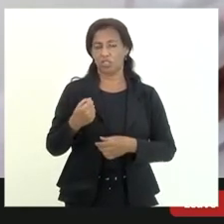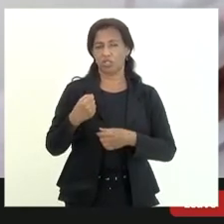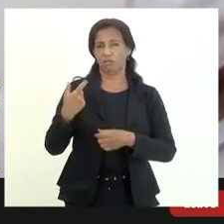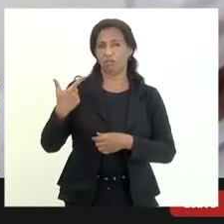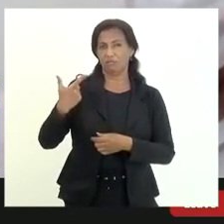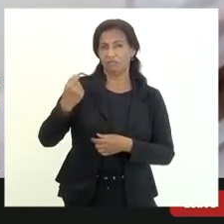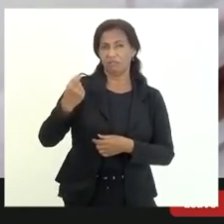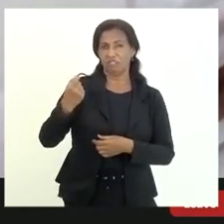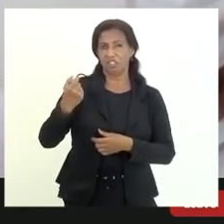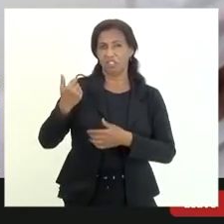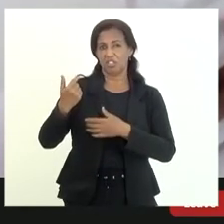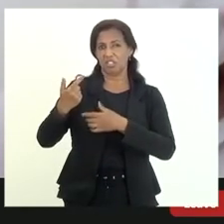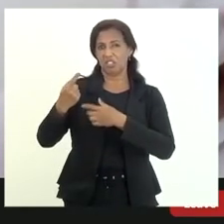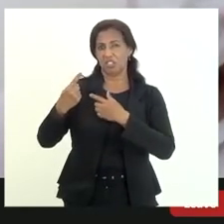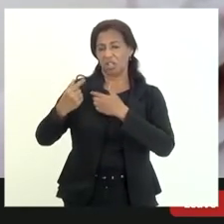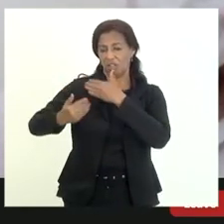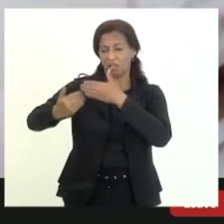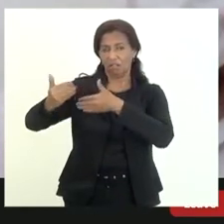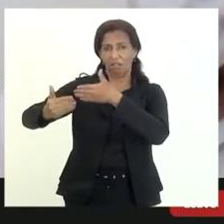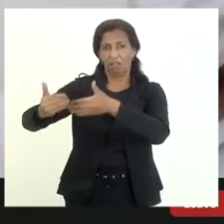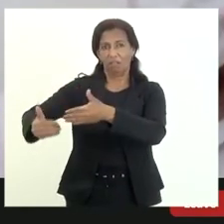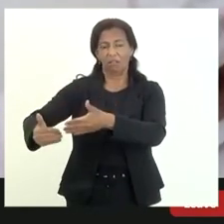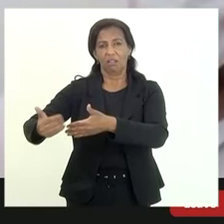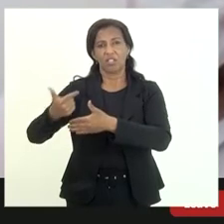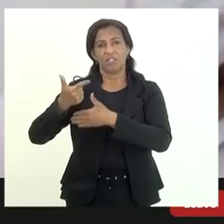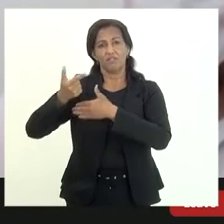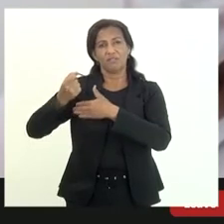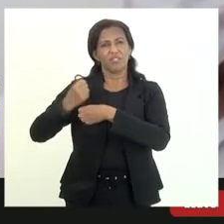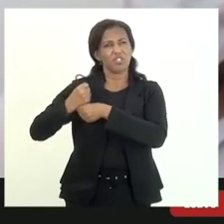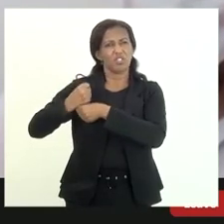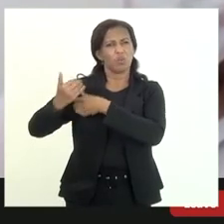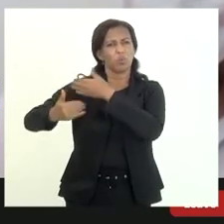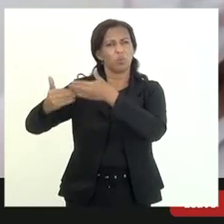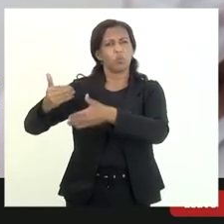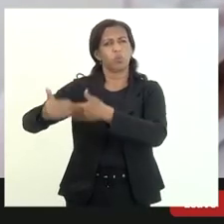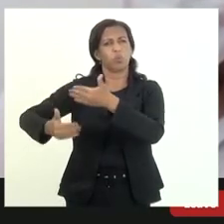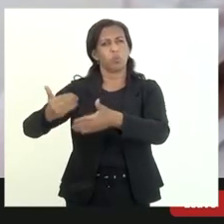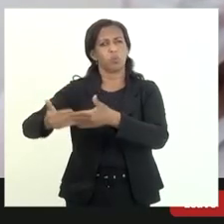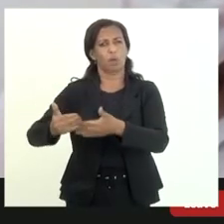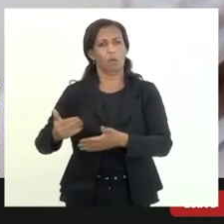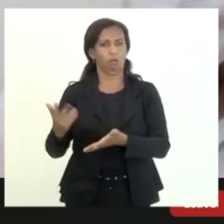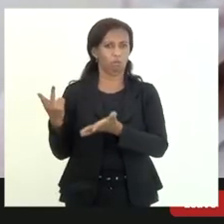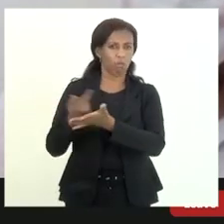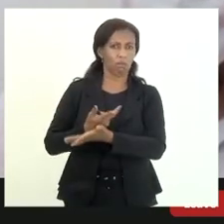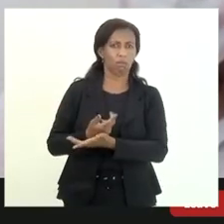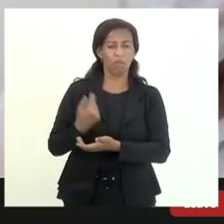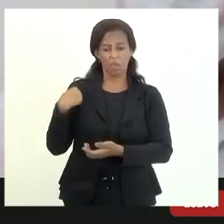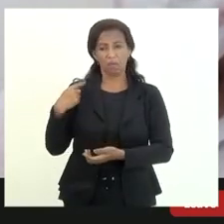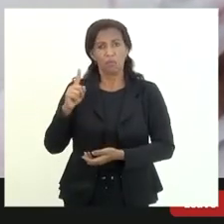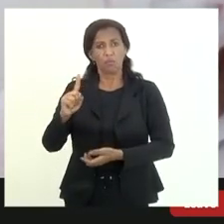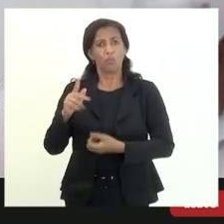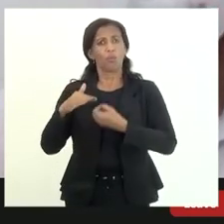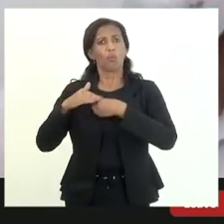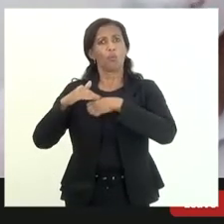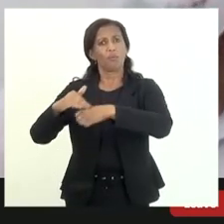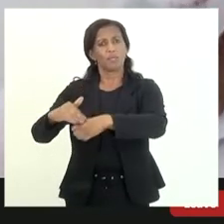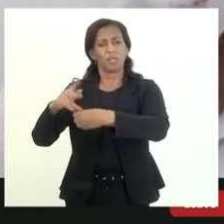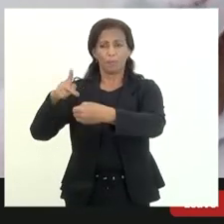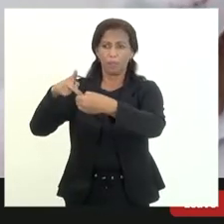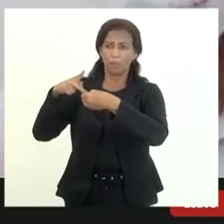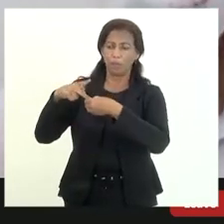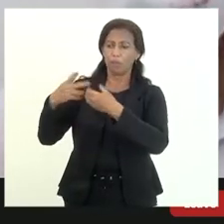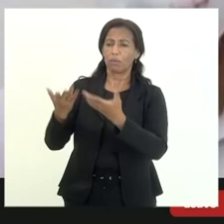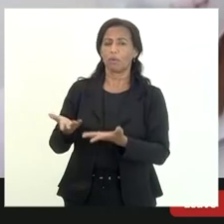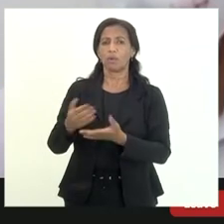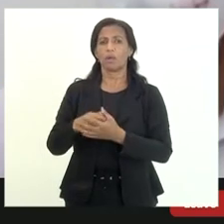aquelas prorrogações que de repente é feito por 20 anos aí eu fui olha o que é o